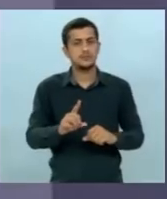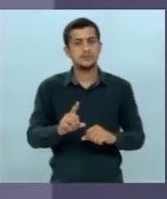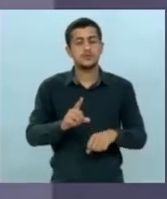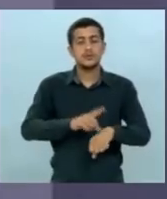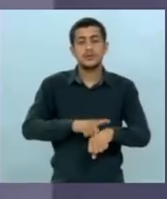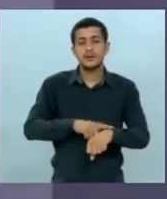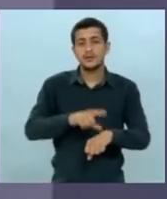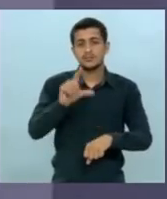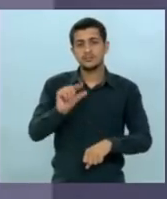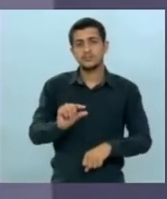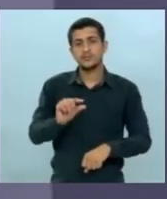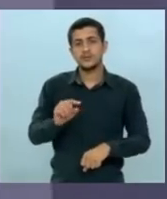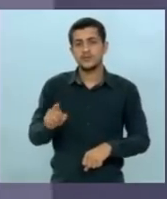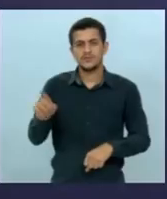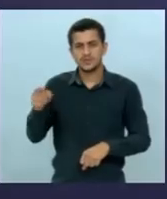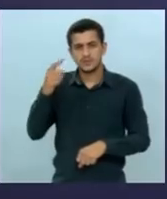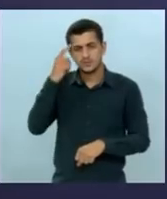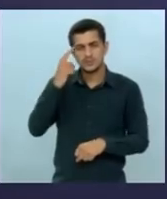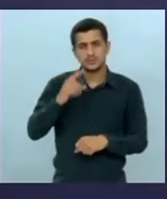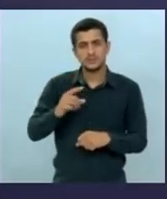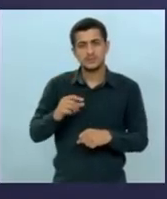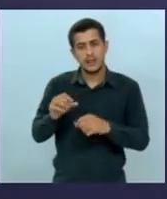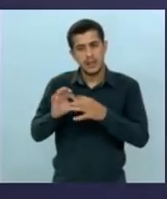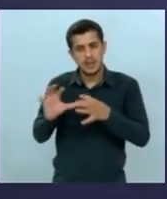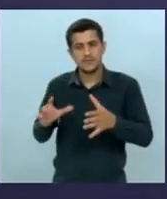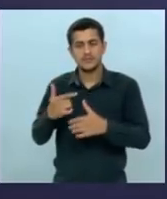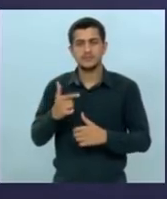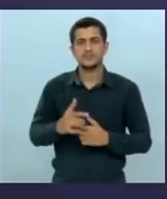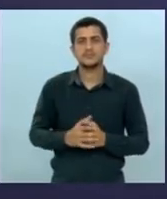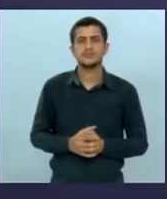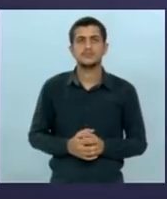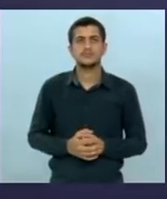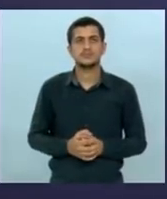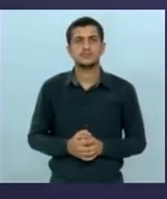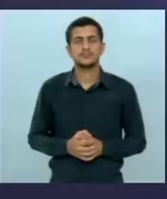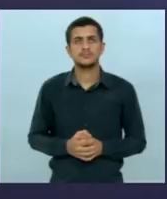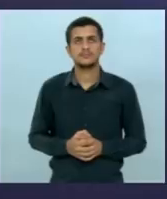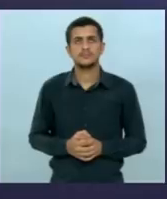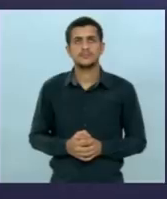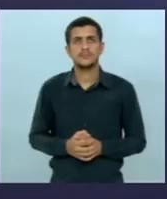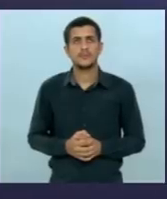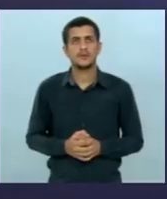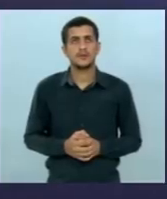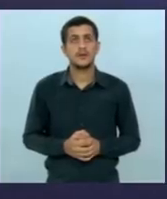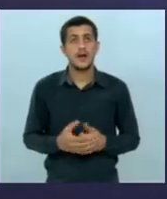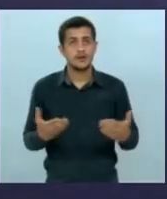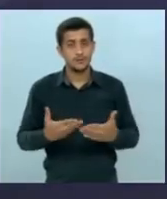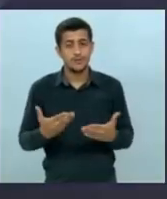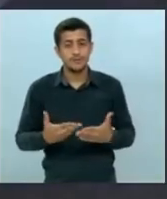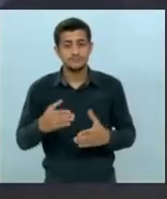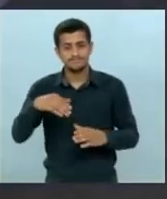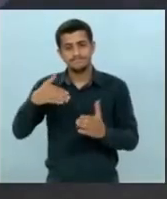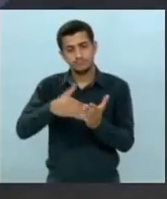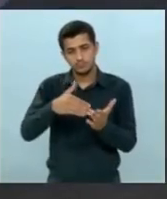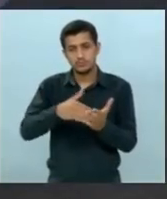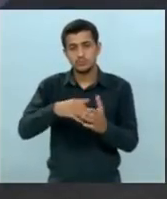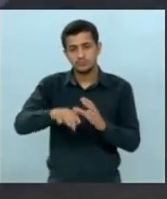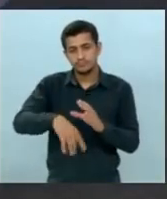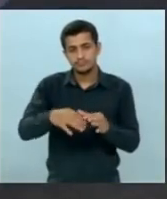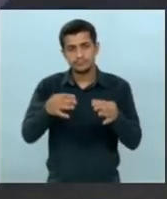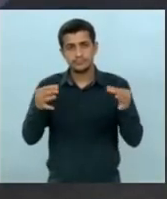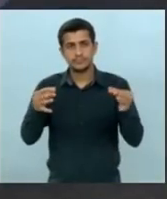como funciona isso você não está livre definitivamente obrigada candidato eu faço agora o nosso último sorteio deste bloco